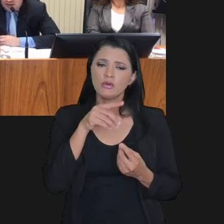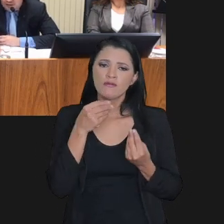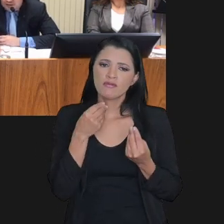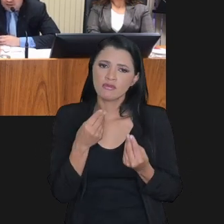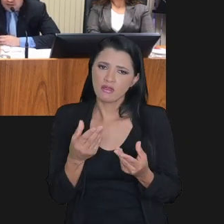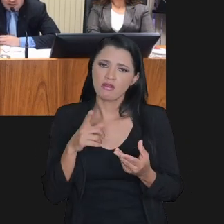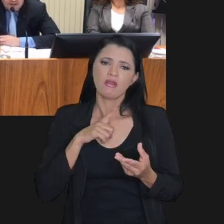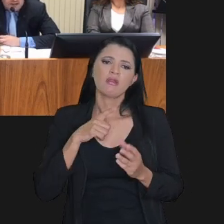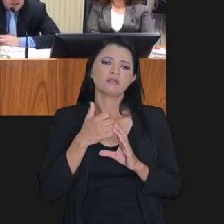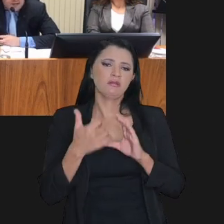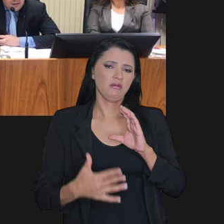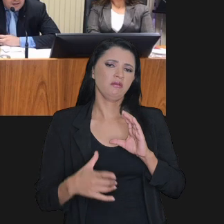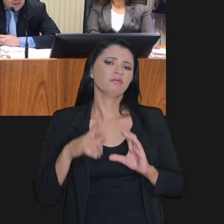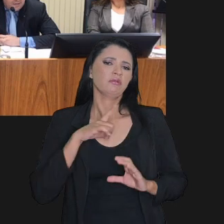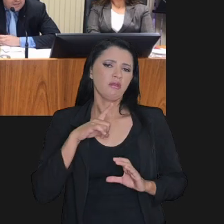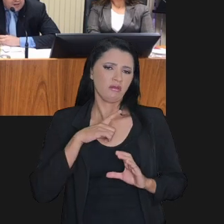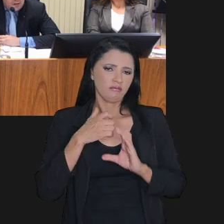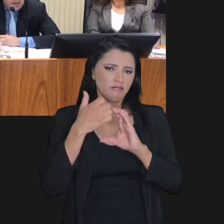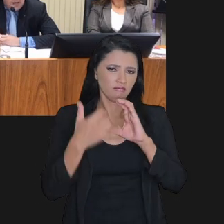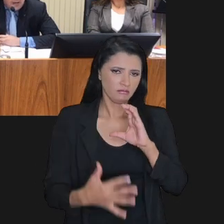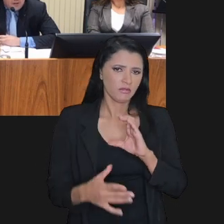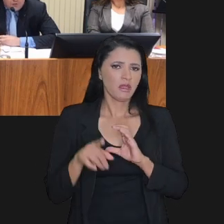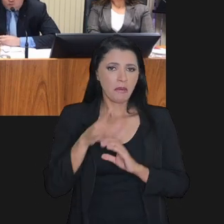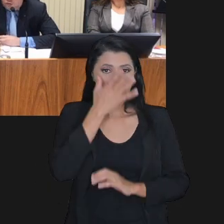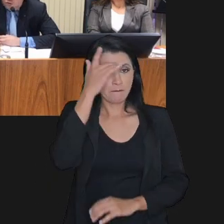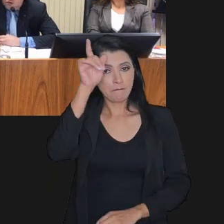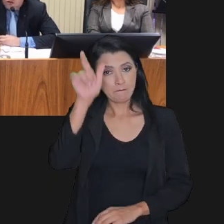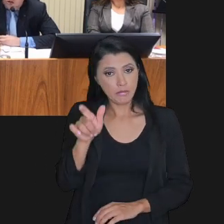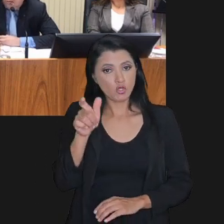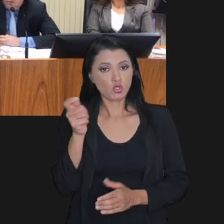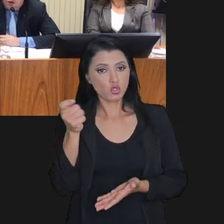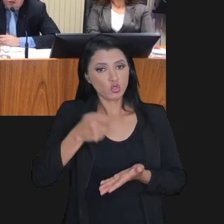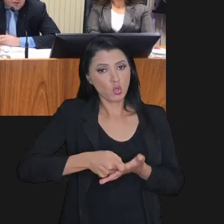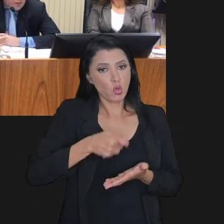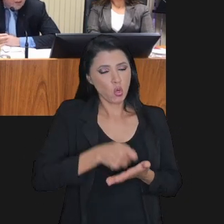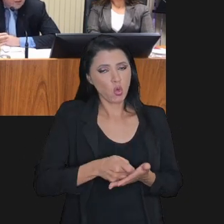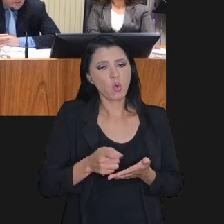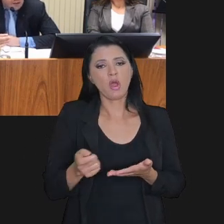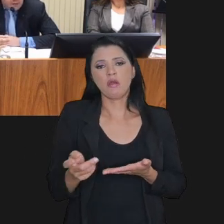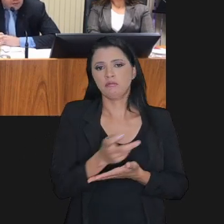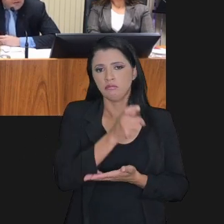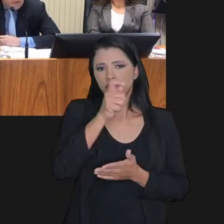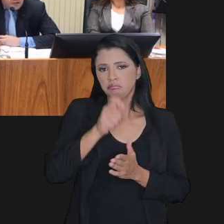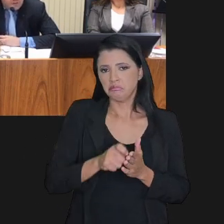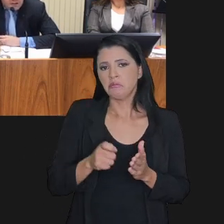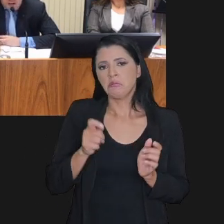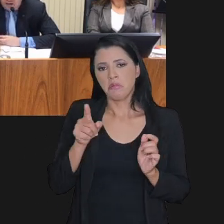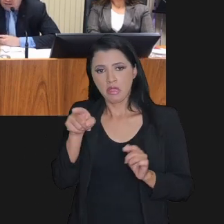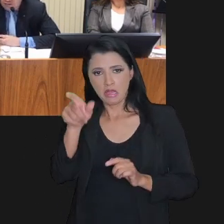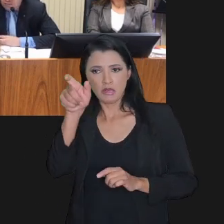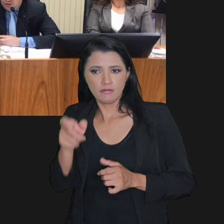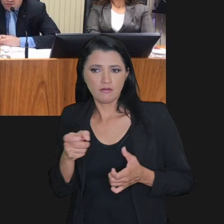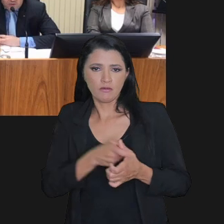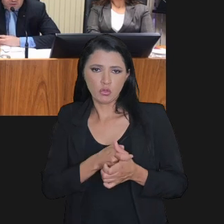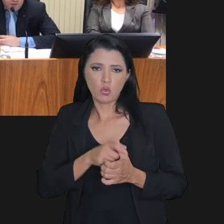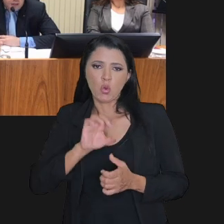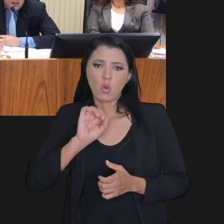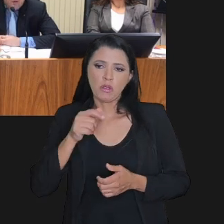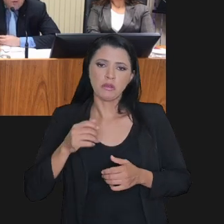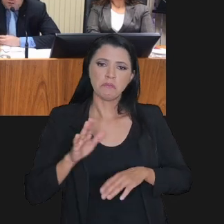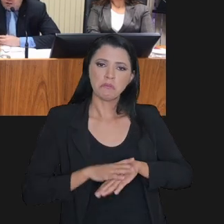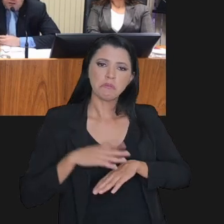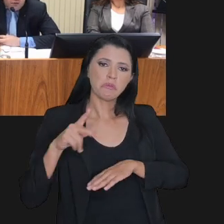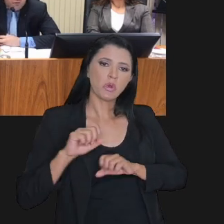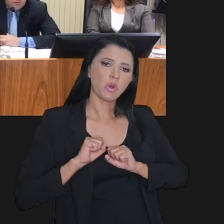modalidade, ela traz essa característica de que o contribuinte pode, seja por iniciativa dele, devedor,